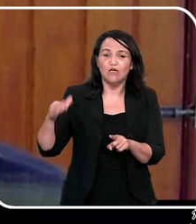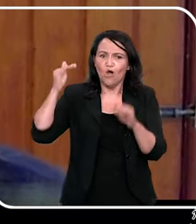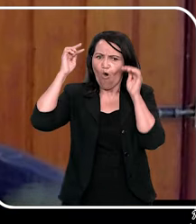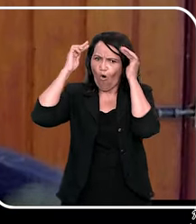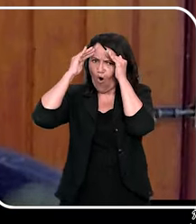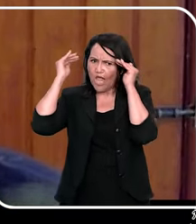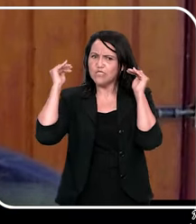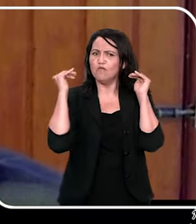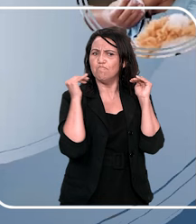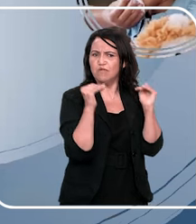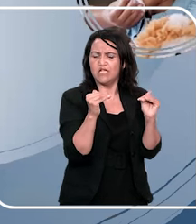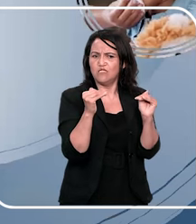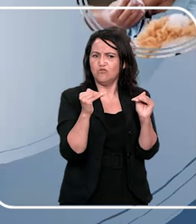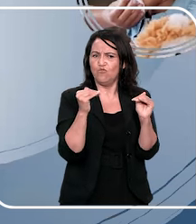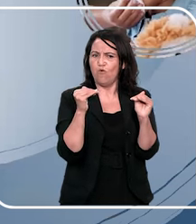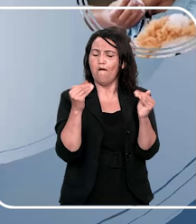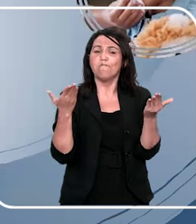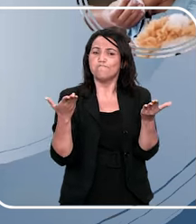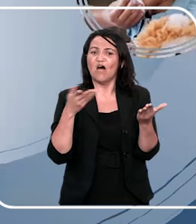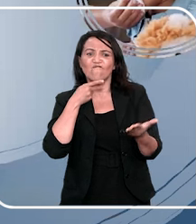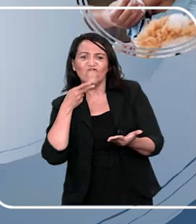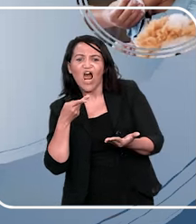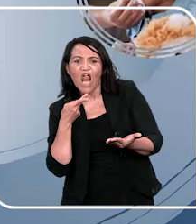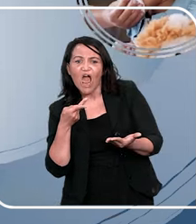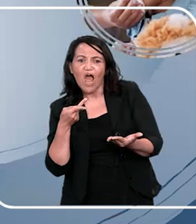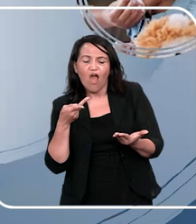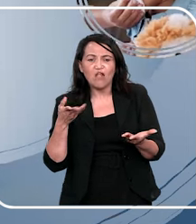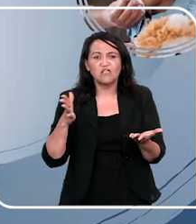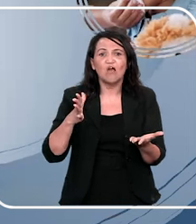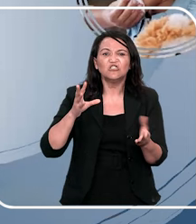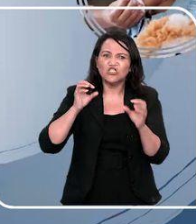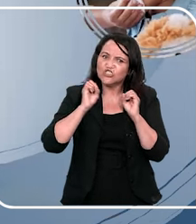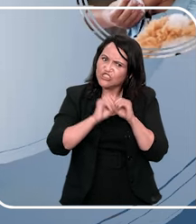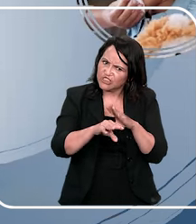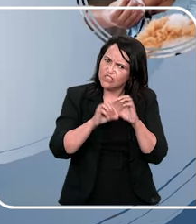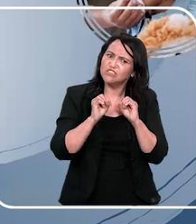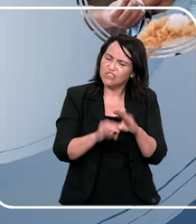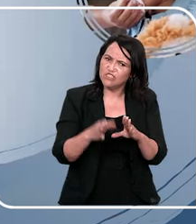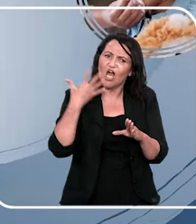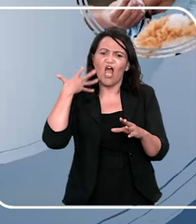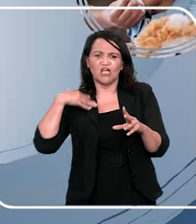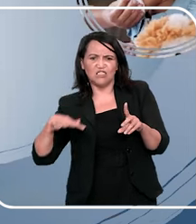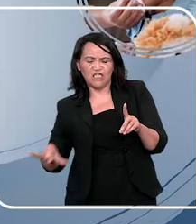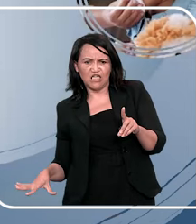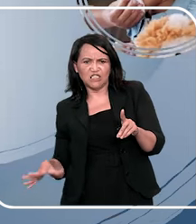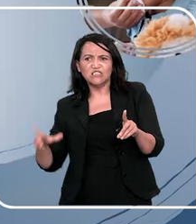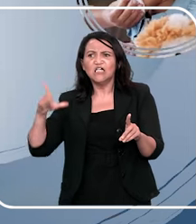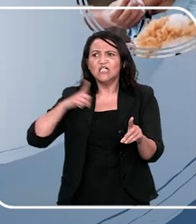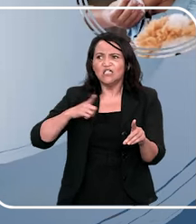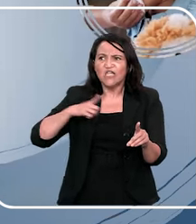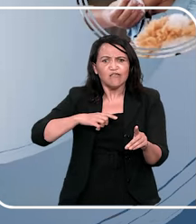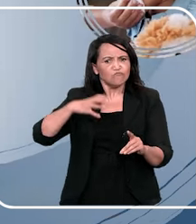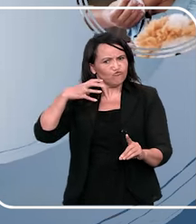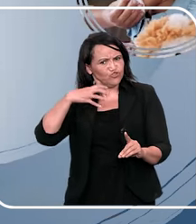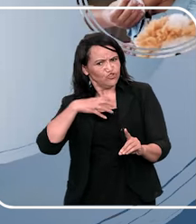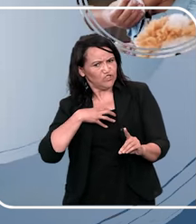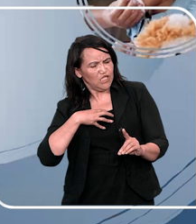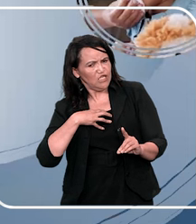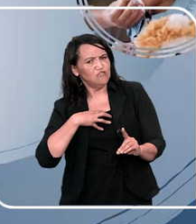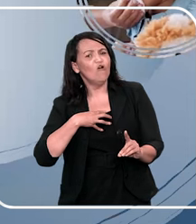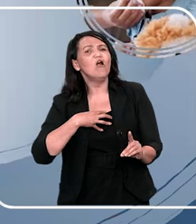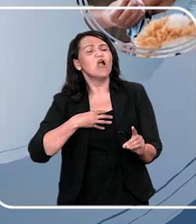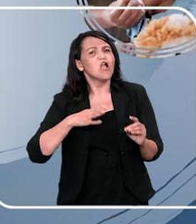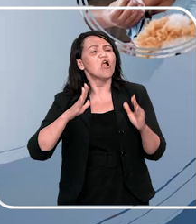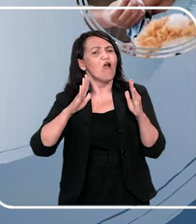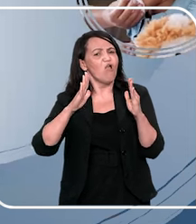respeito até para falar. Então, é nisso que a gente educa a criança sexualmente, existe um tabu muito grande, eu falo dentro